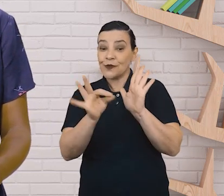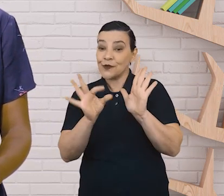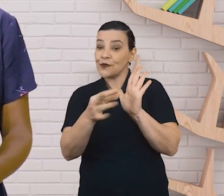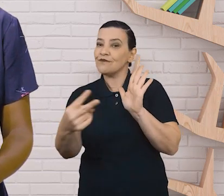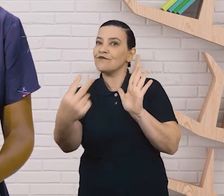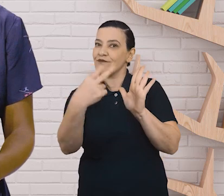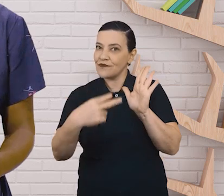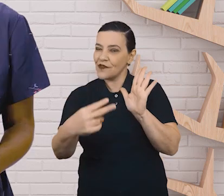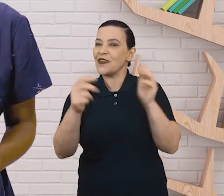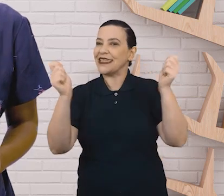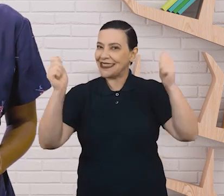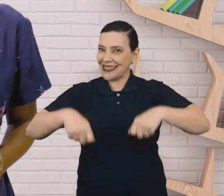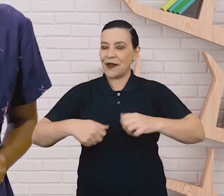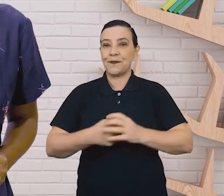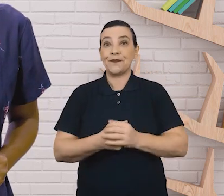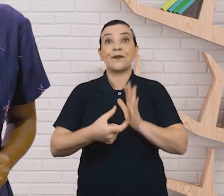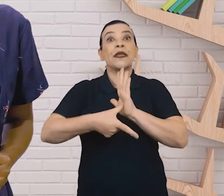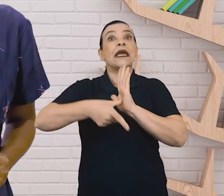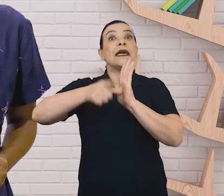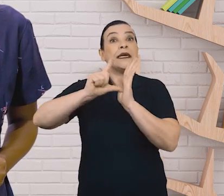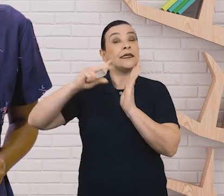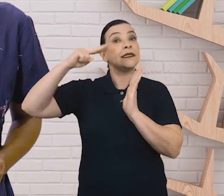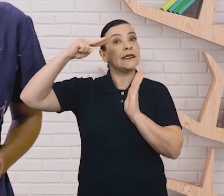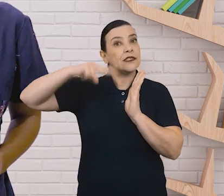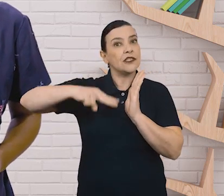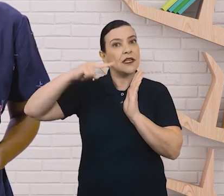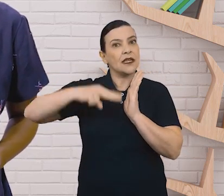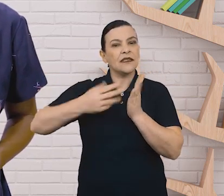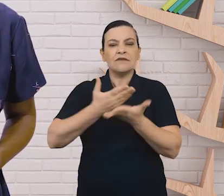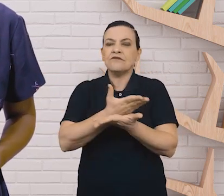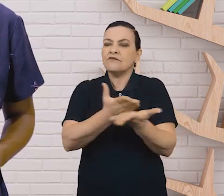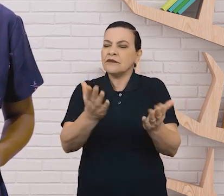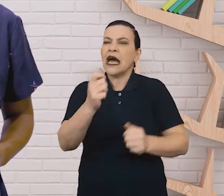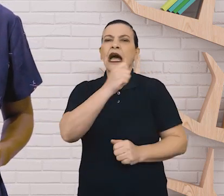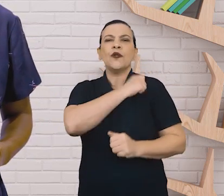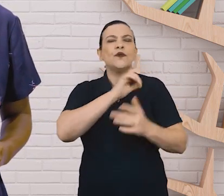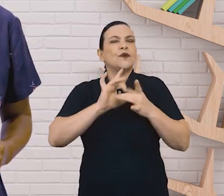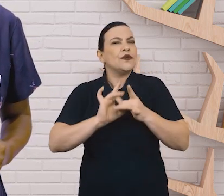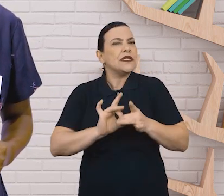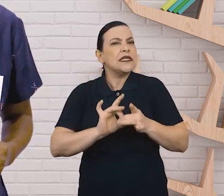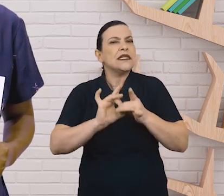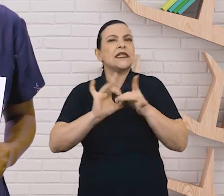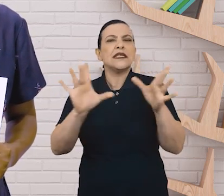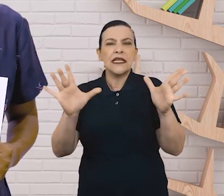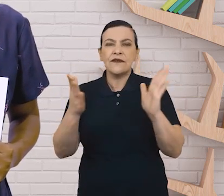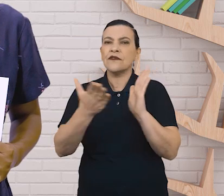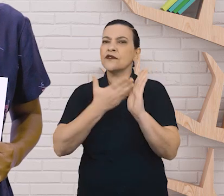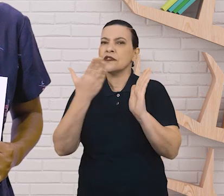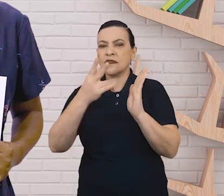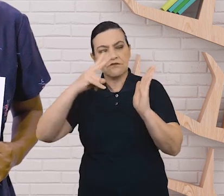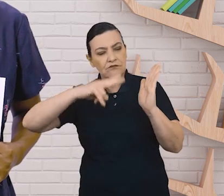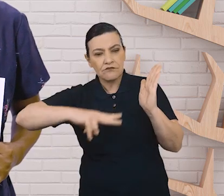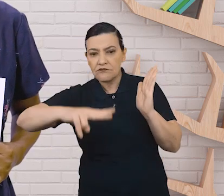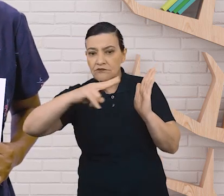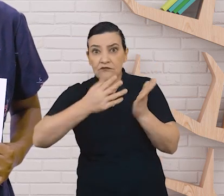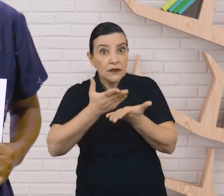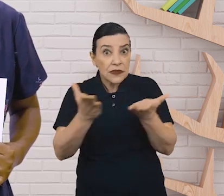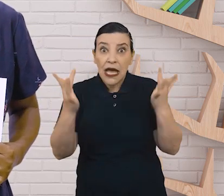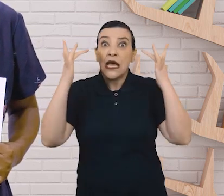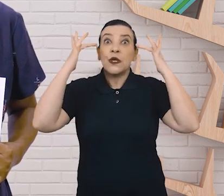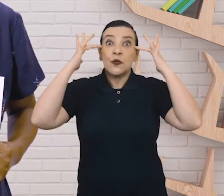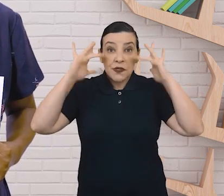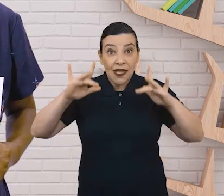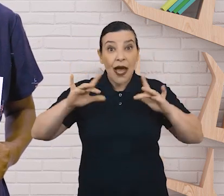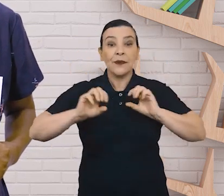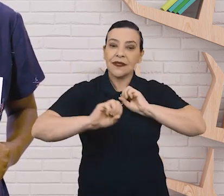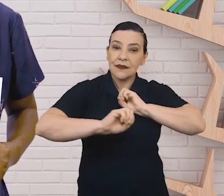facilidade. Antes de começar a leitura, deixe os alunos manusearem o livro como quiserem. Caso eles ainda não saibam